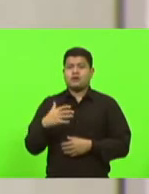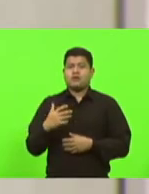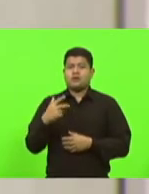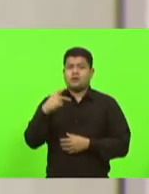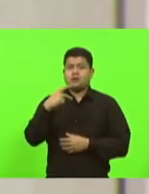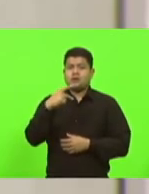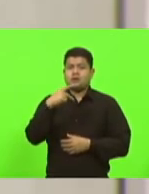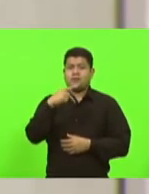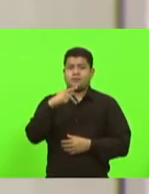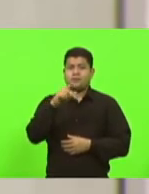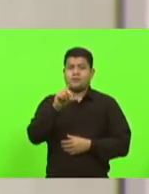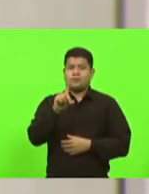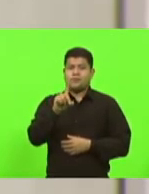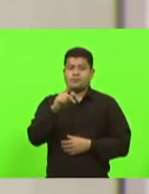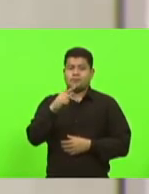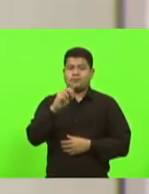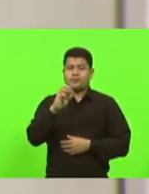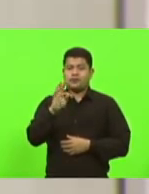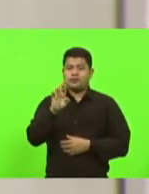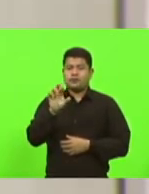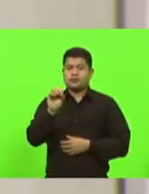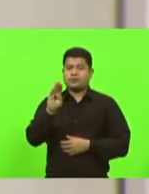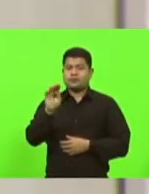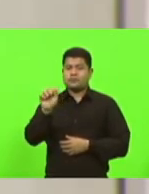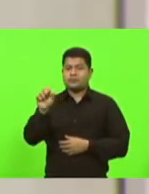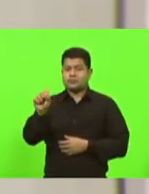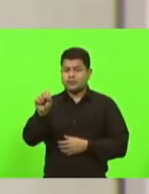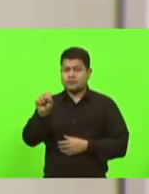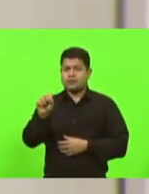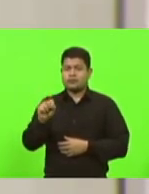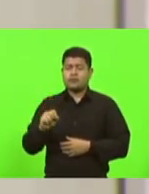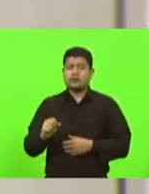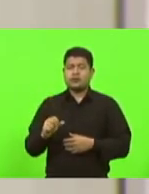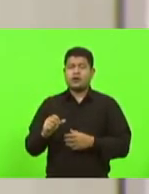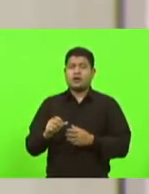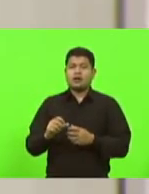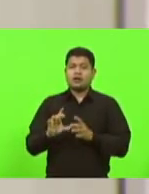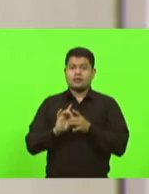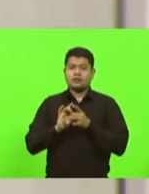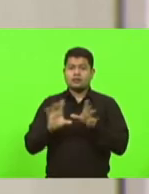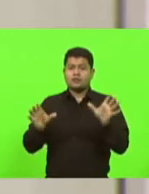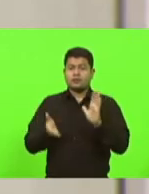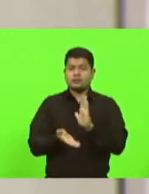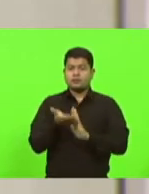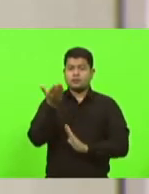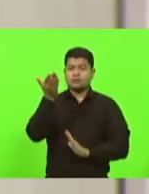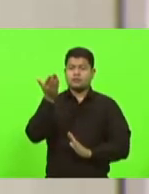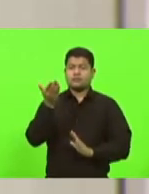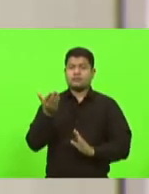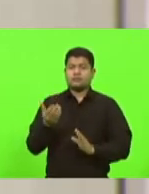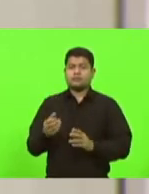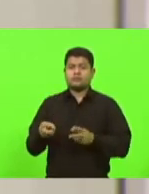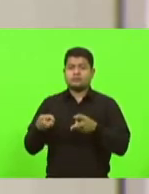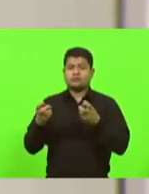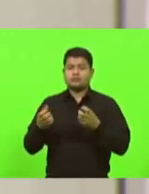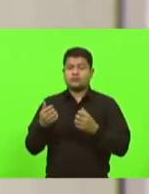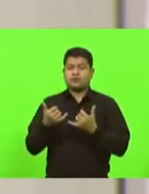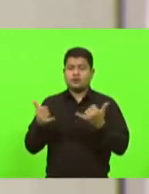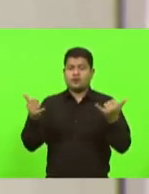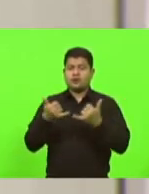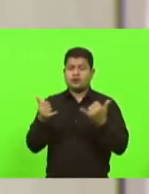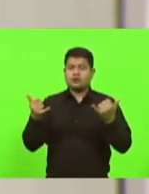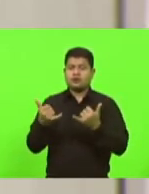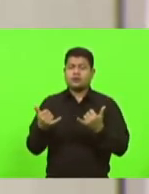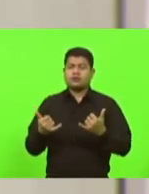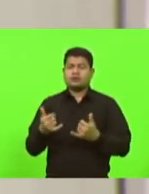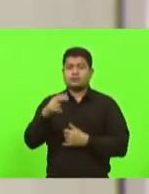e Biocombustíveis, que autorize o aumento da quantidade de insumo energético disponibilizado para o Estado. Aprovado.